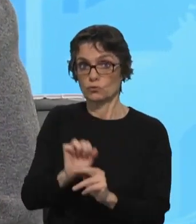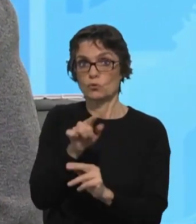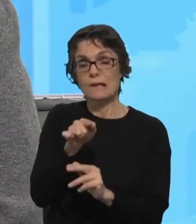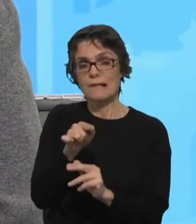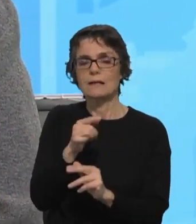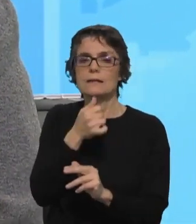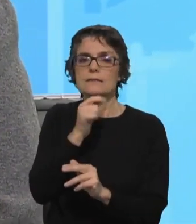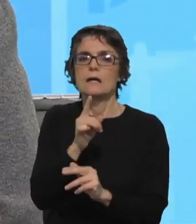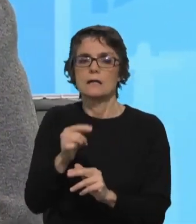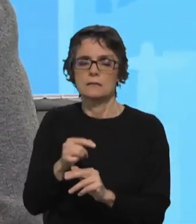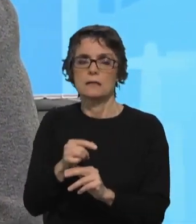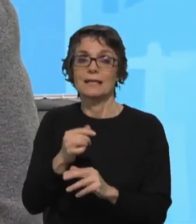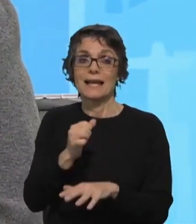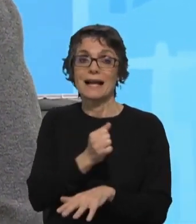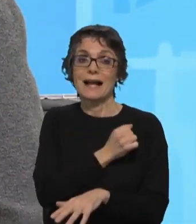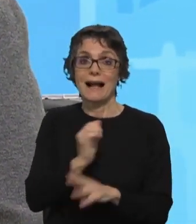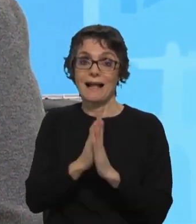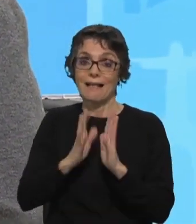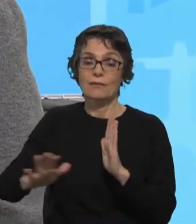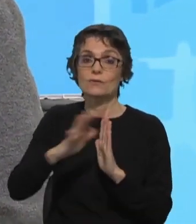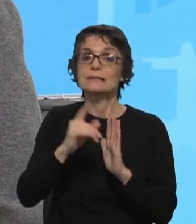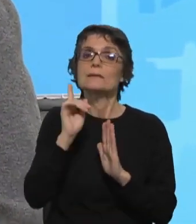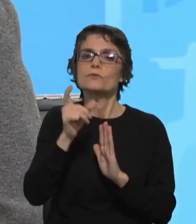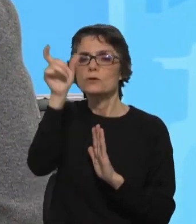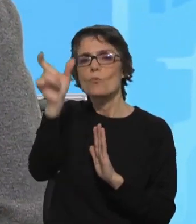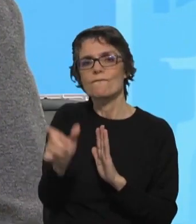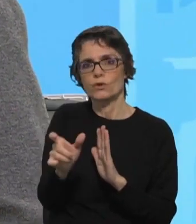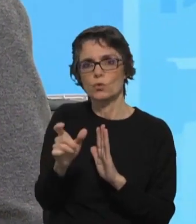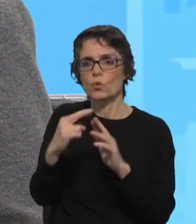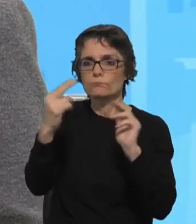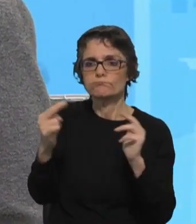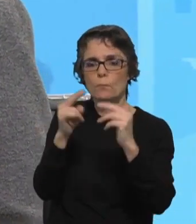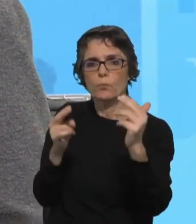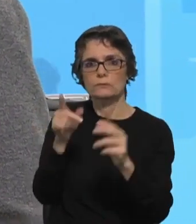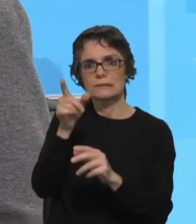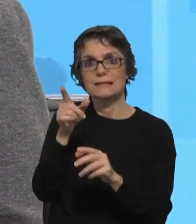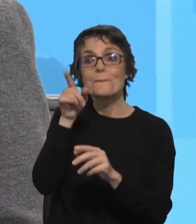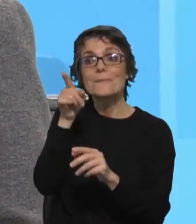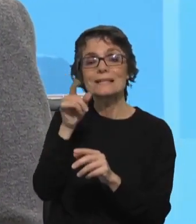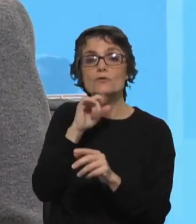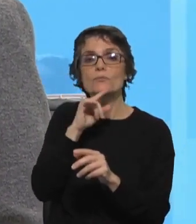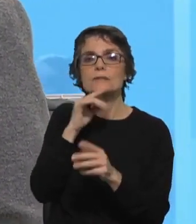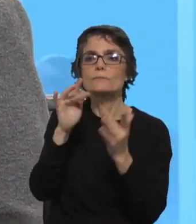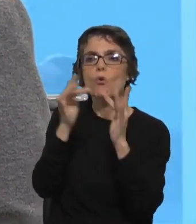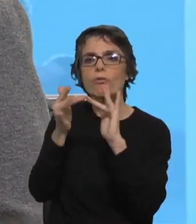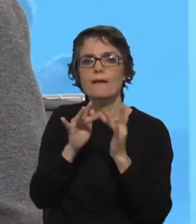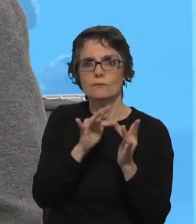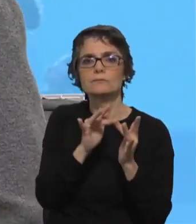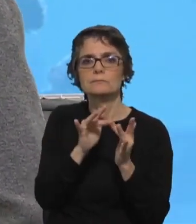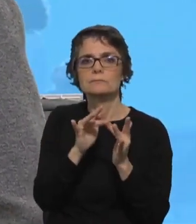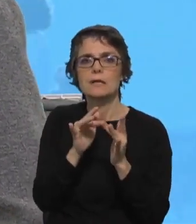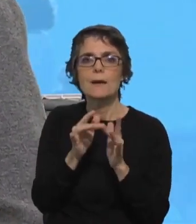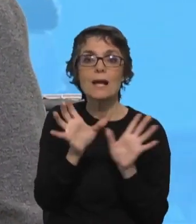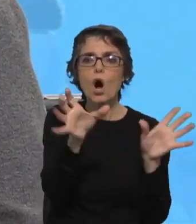dioceses teriam que ter um mediador, para que fosse mais fácil chegar junto das comunidades,